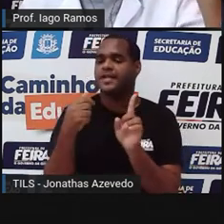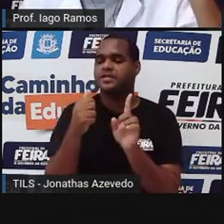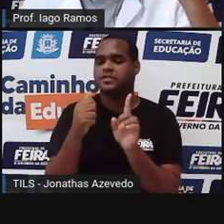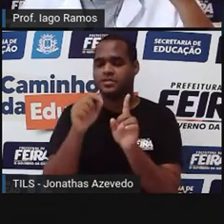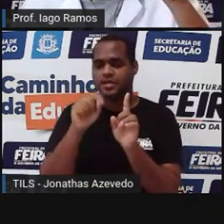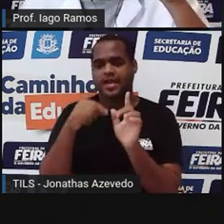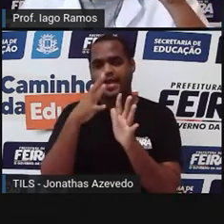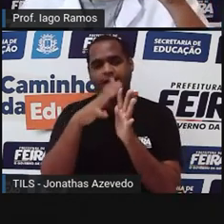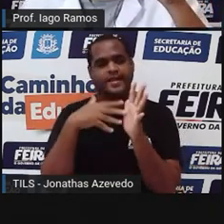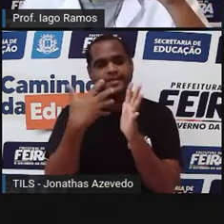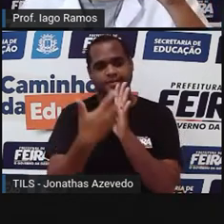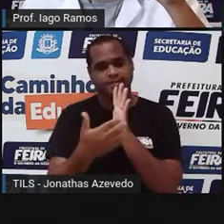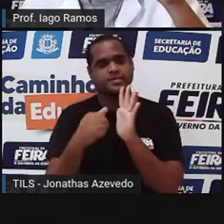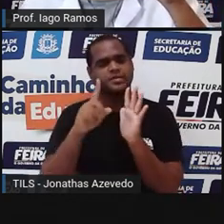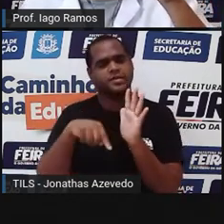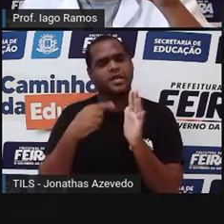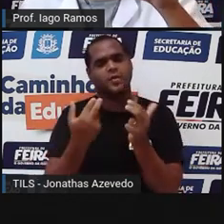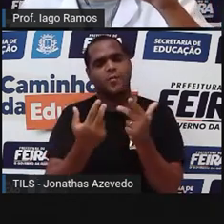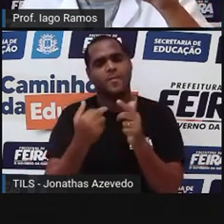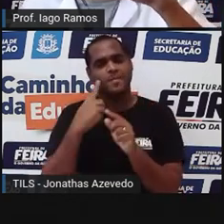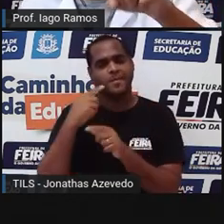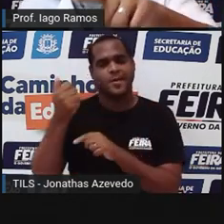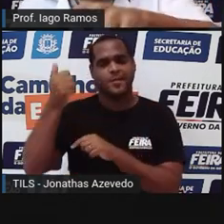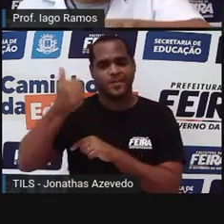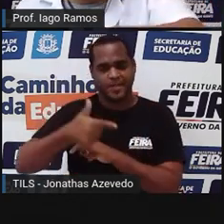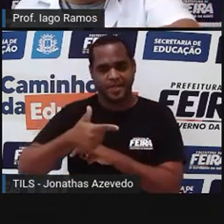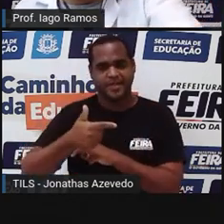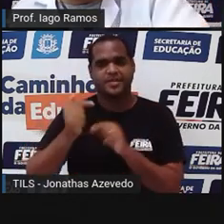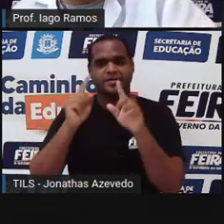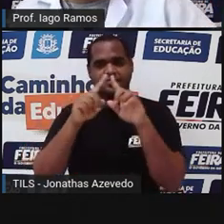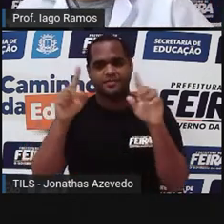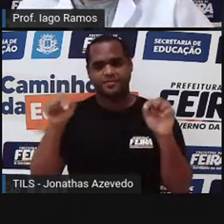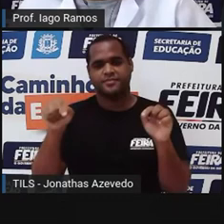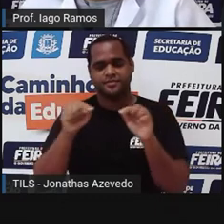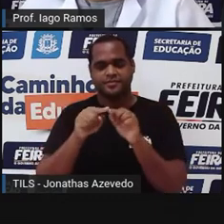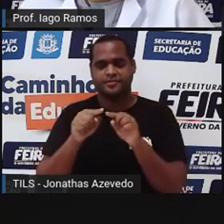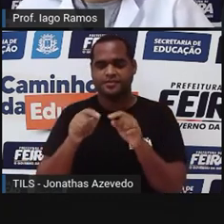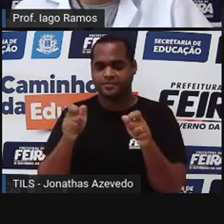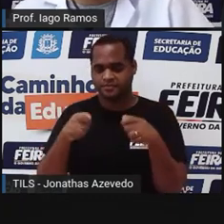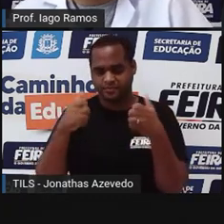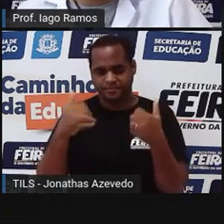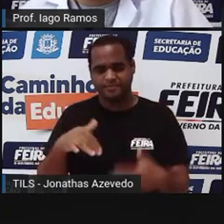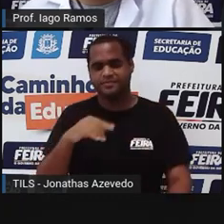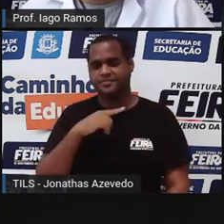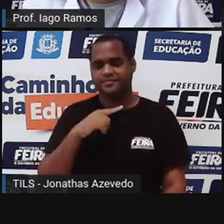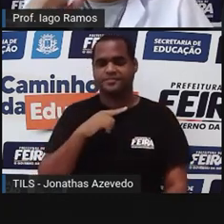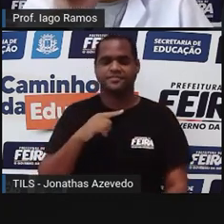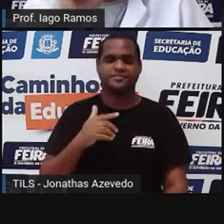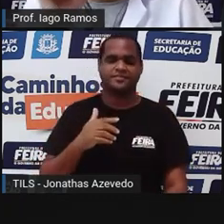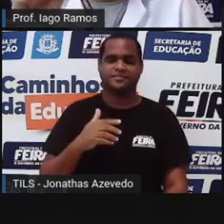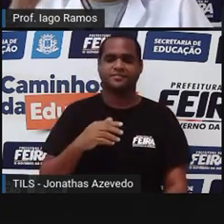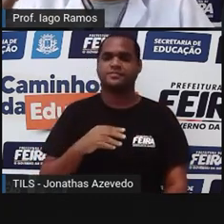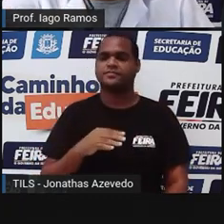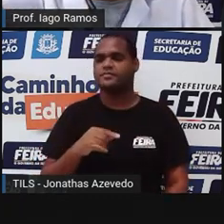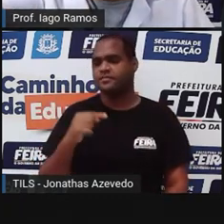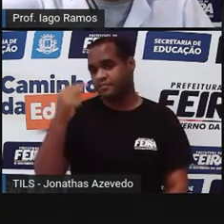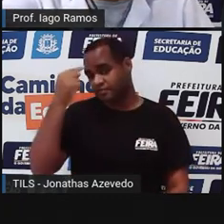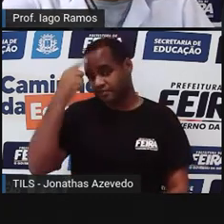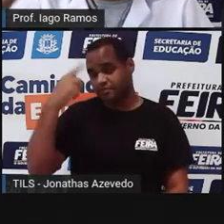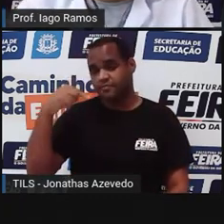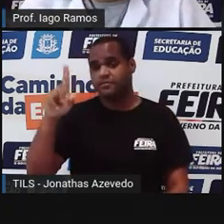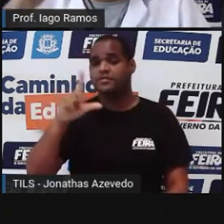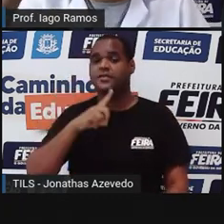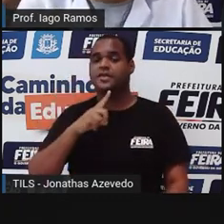do retângulo maior. E o retângulo maior tem esse comprimento que era uma das